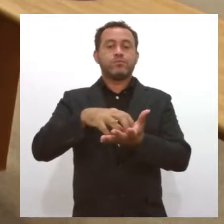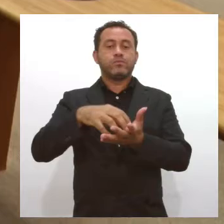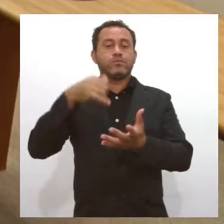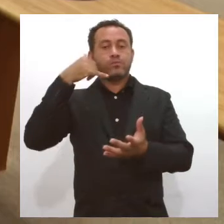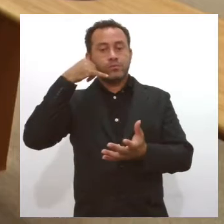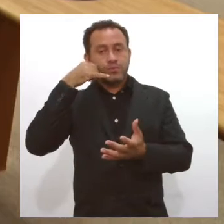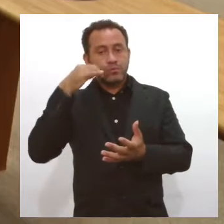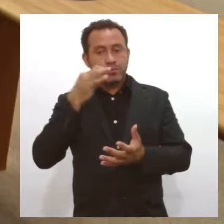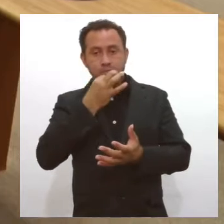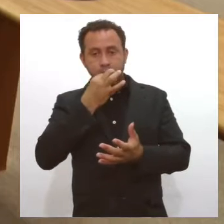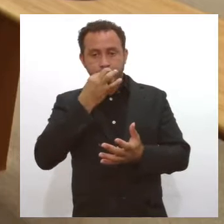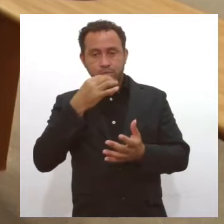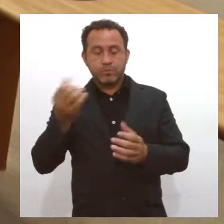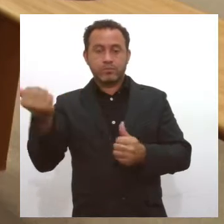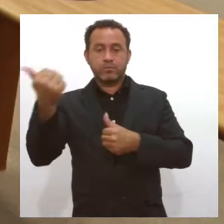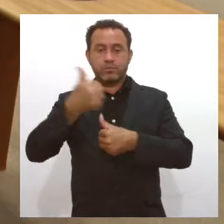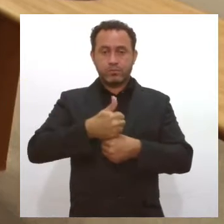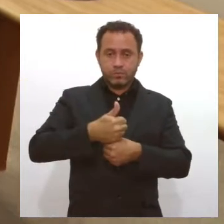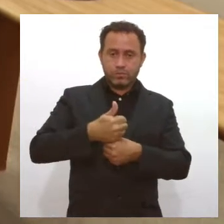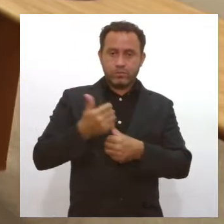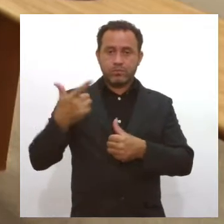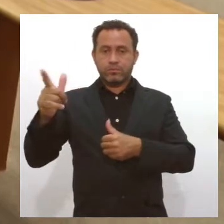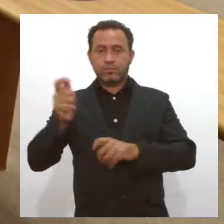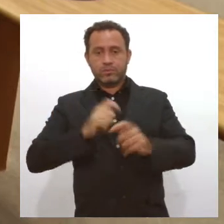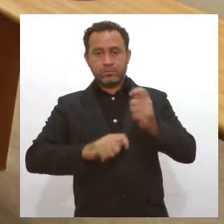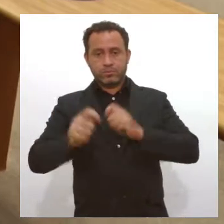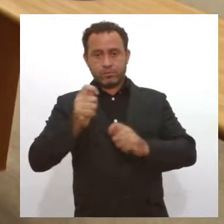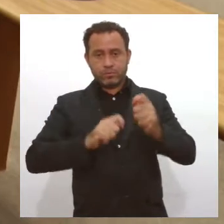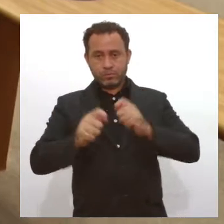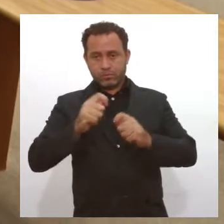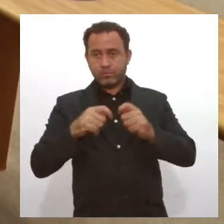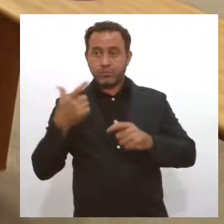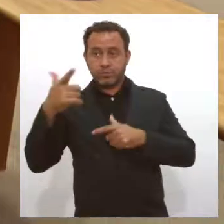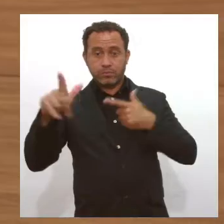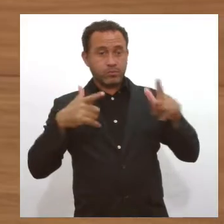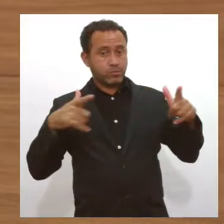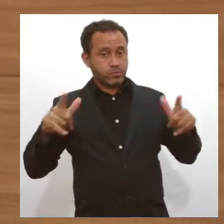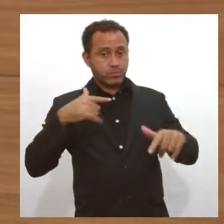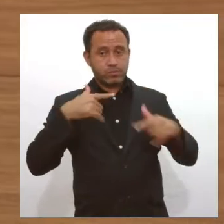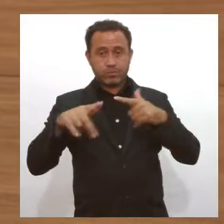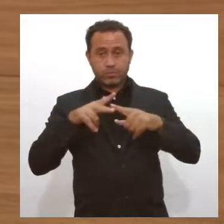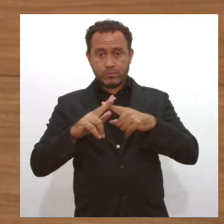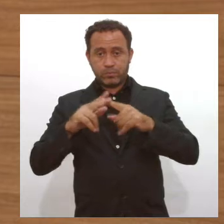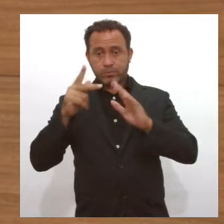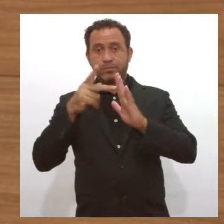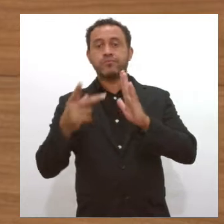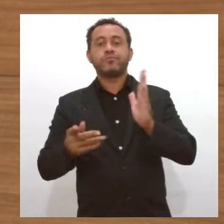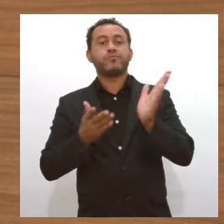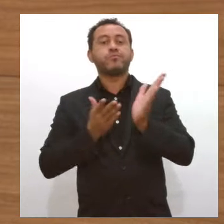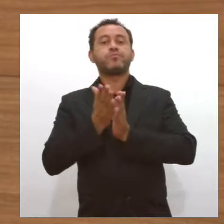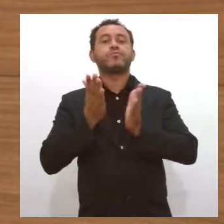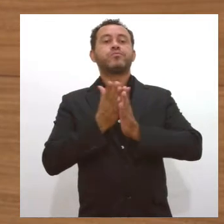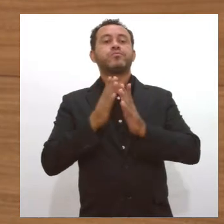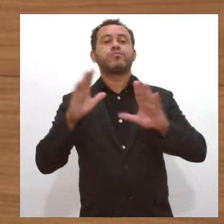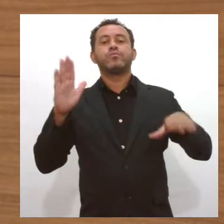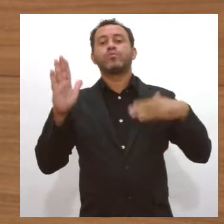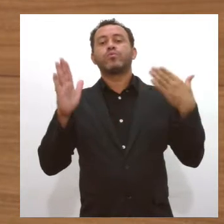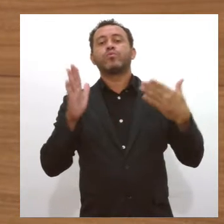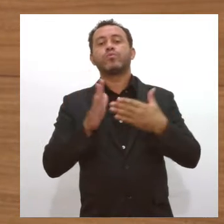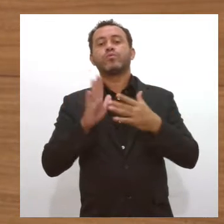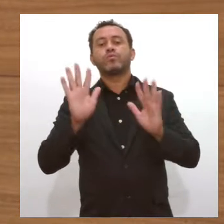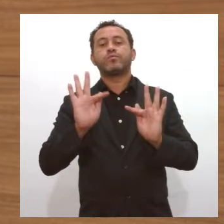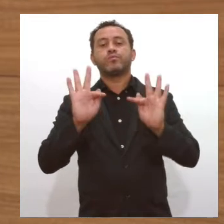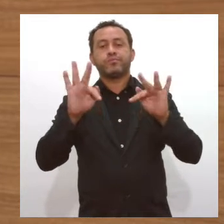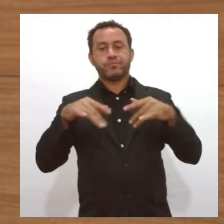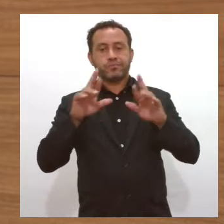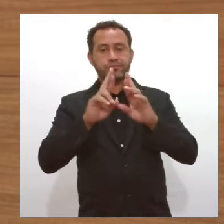em substituição ao Departamento de Controle Interno, entre outras alterações. O projeto foi aprovado por unanimidade. Por fim, na última